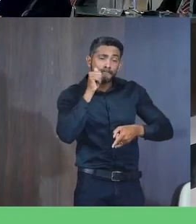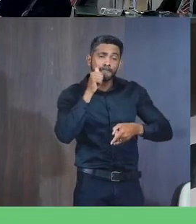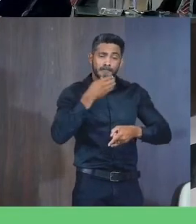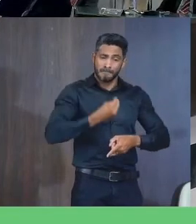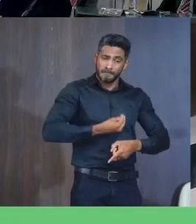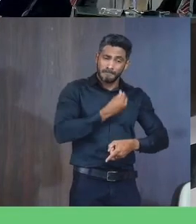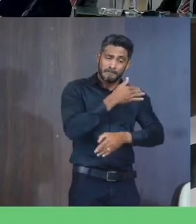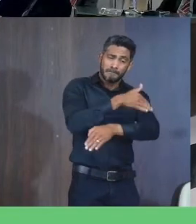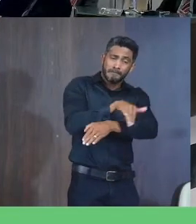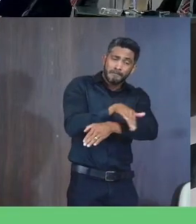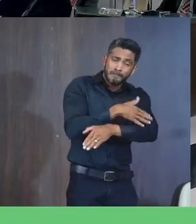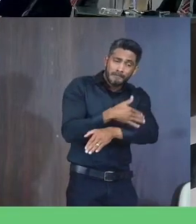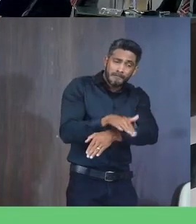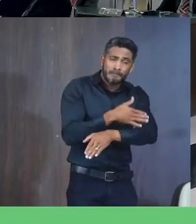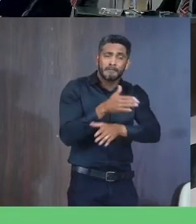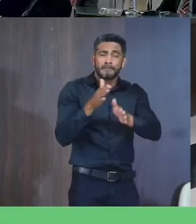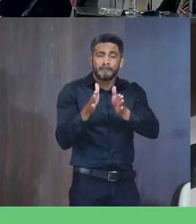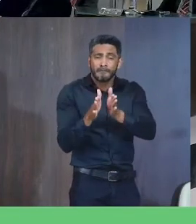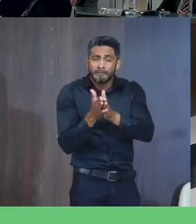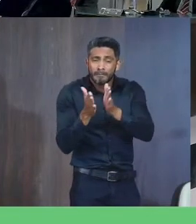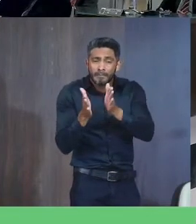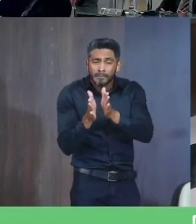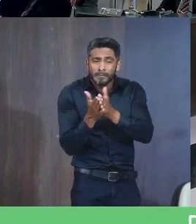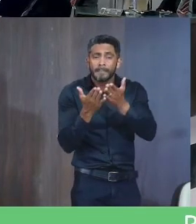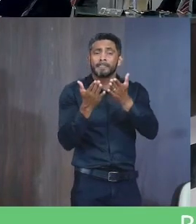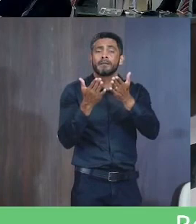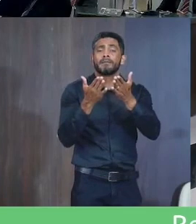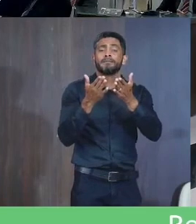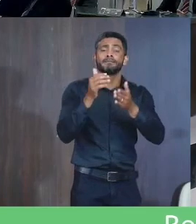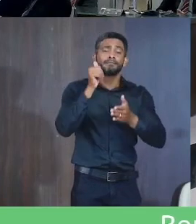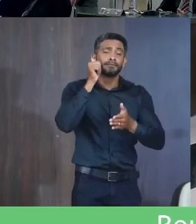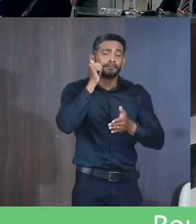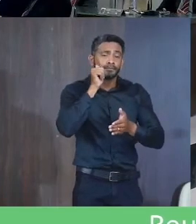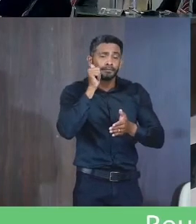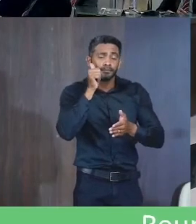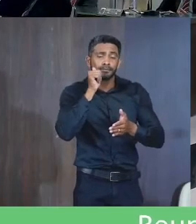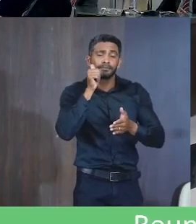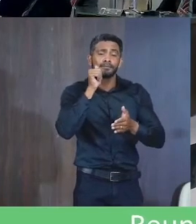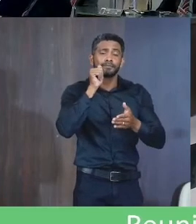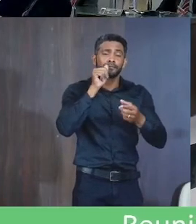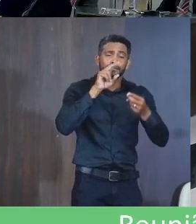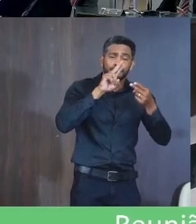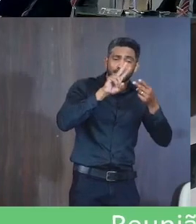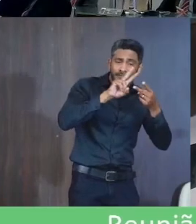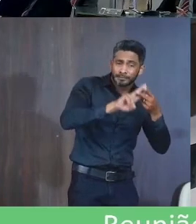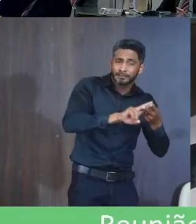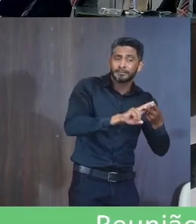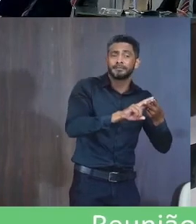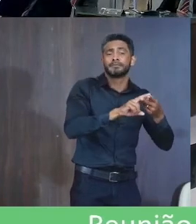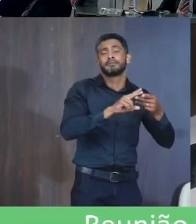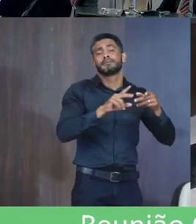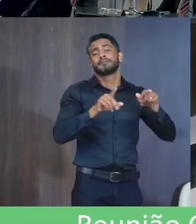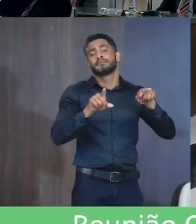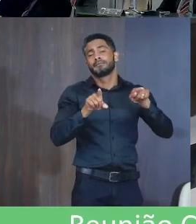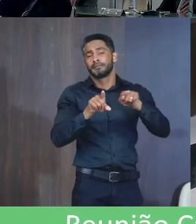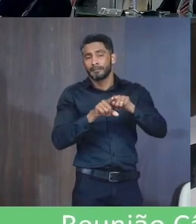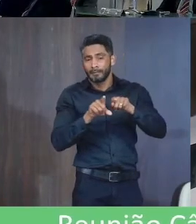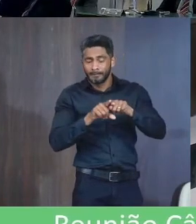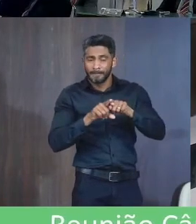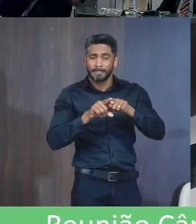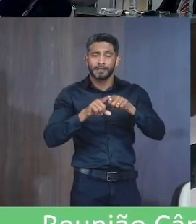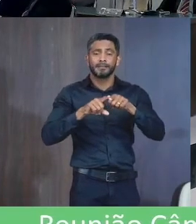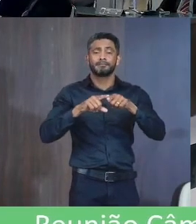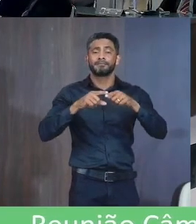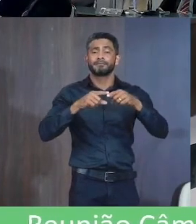Vulnerabilidade Mulheres Apreendidas E presidiárias Recolhidas Em